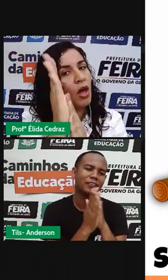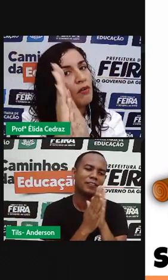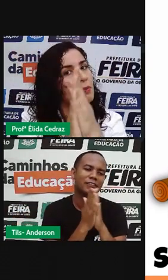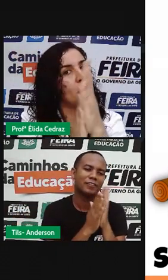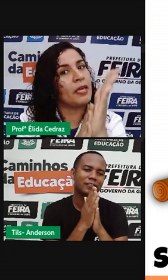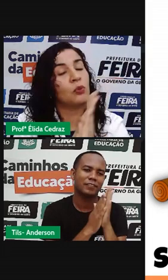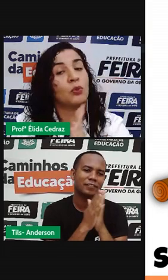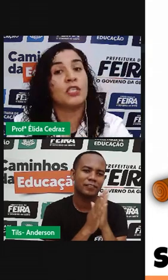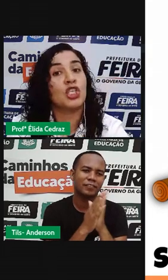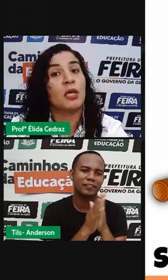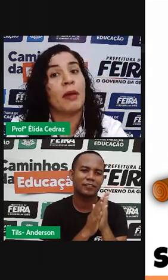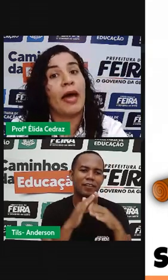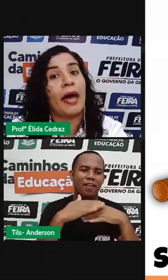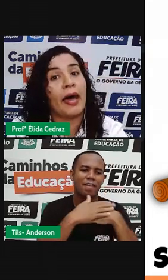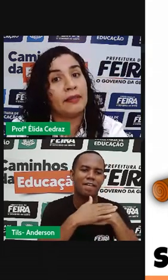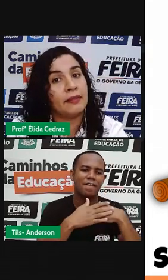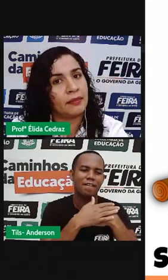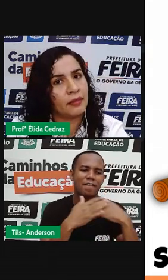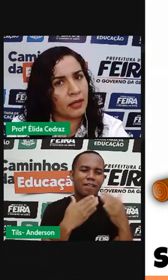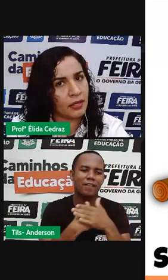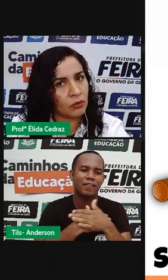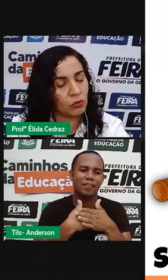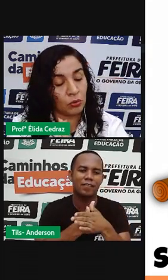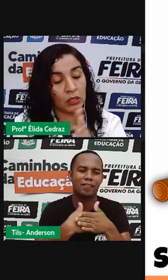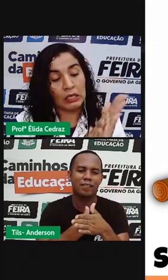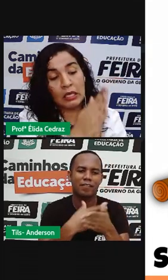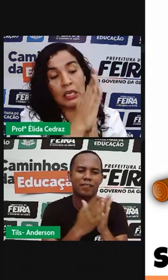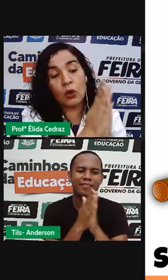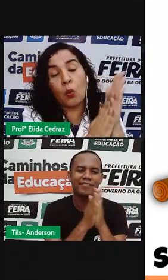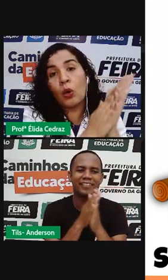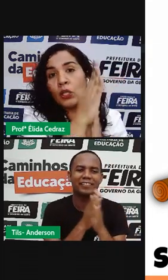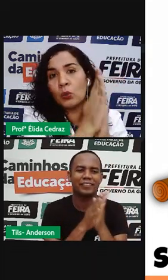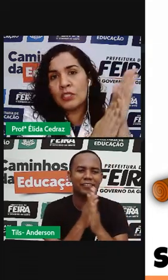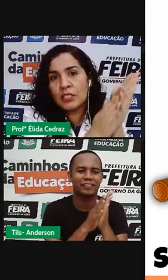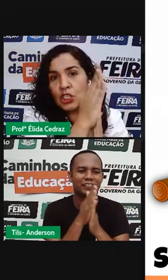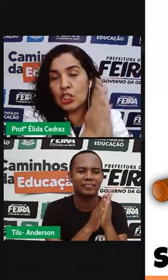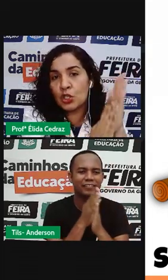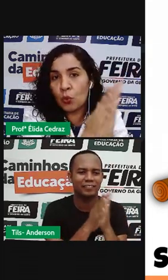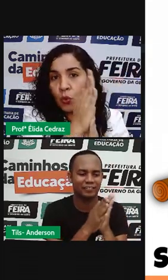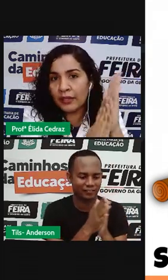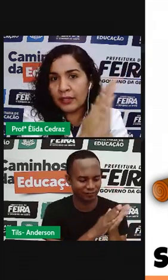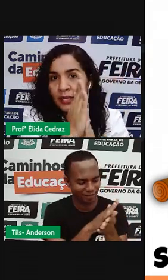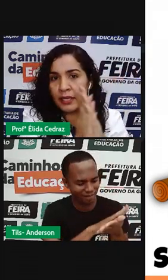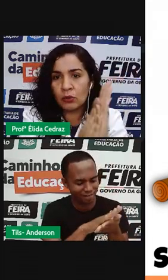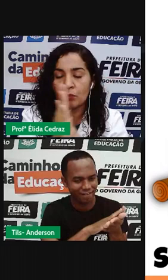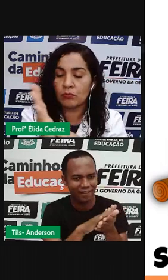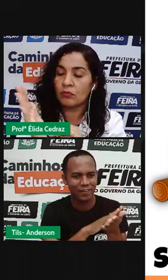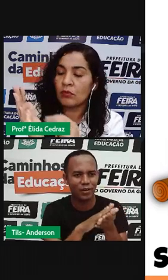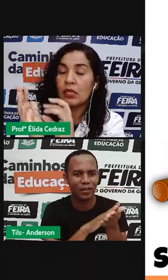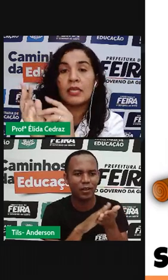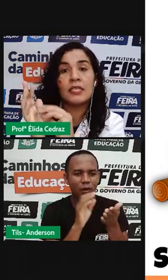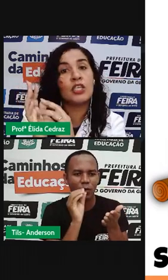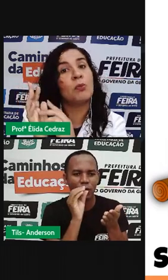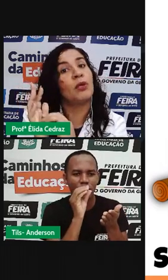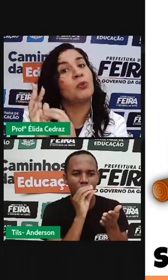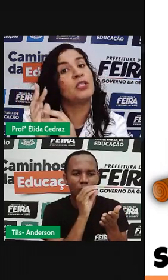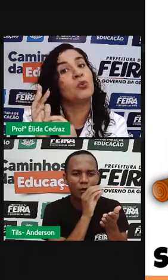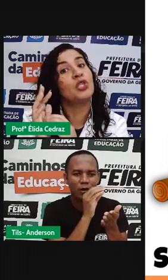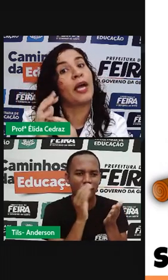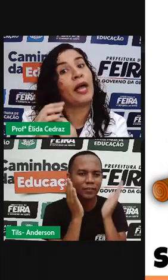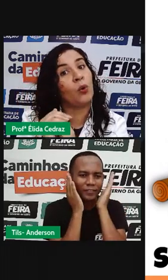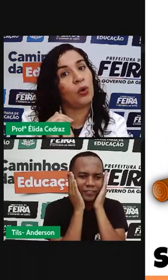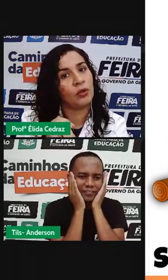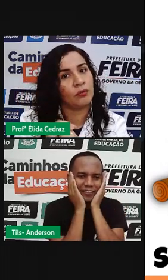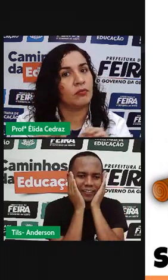movimento se chama atrito. E quando existe o atrito, existe produção